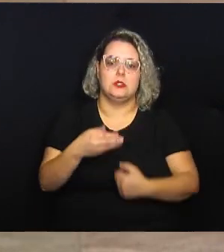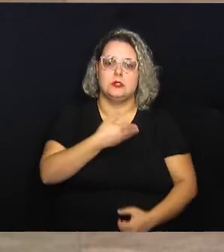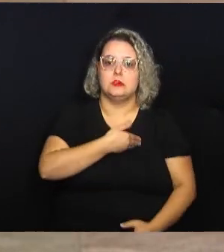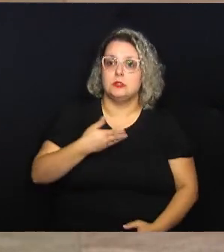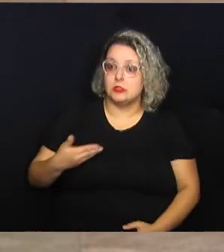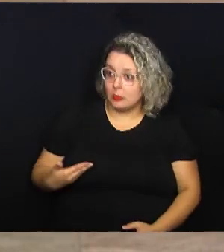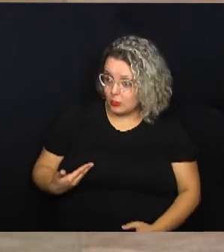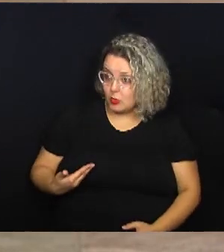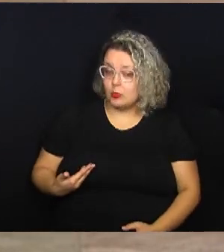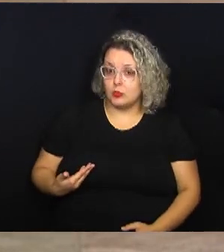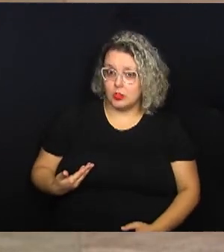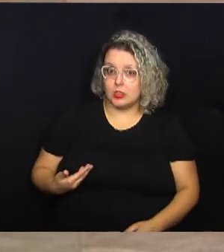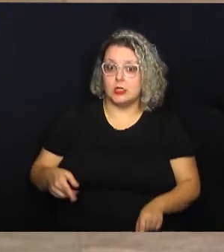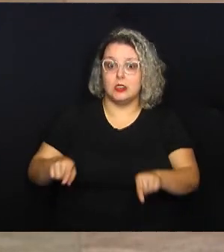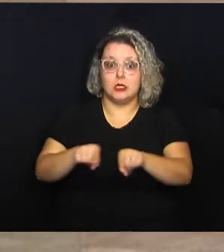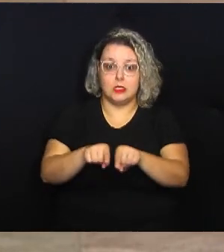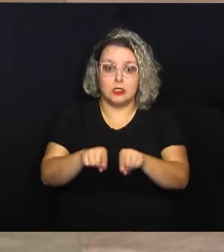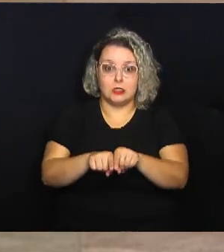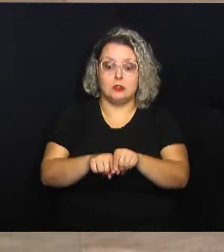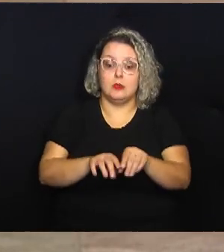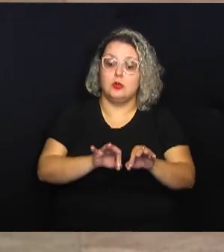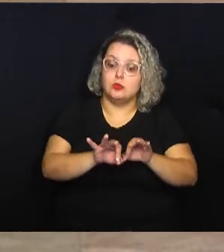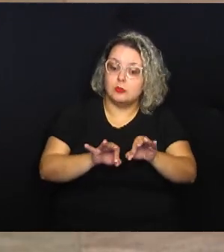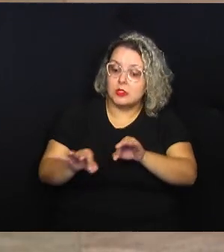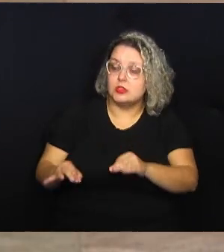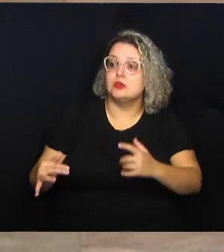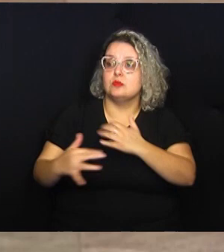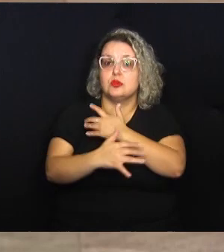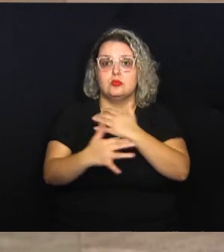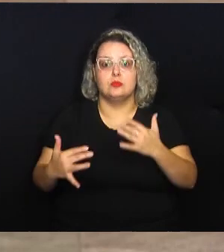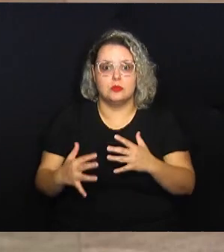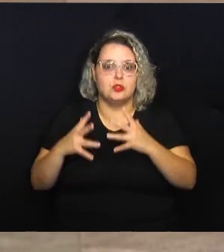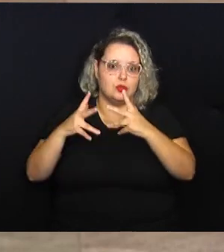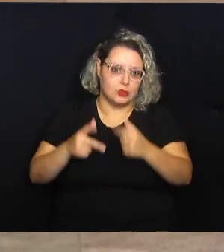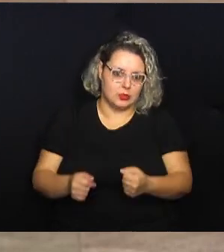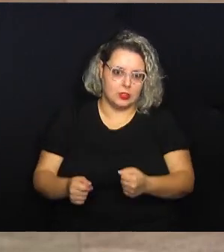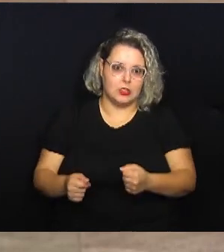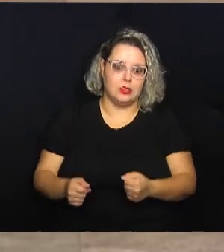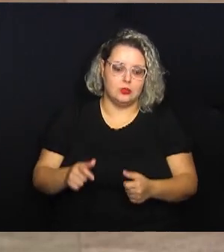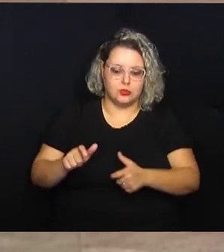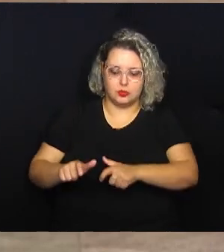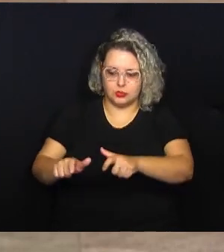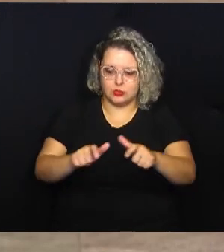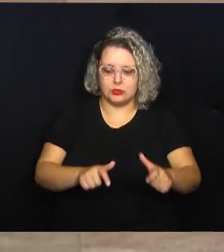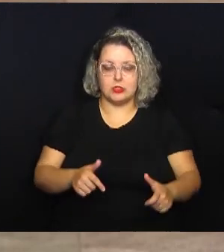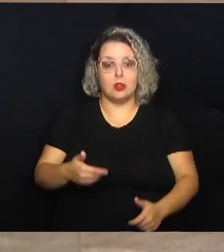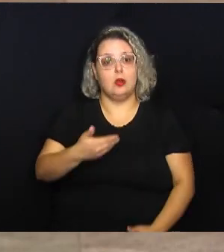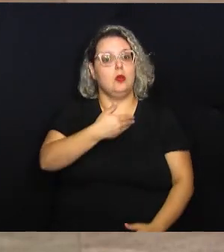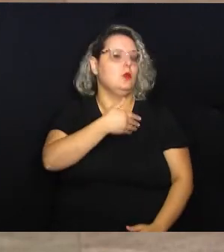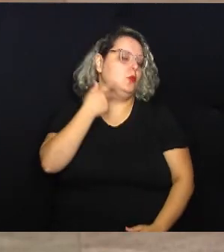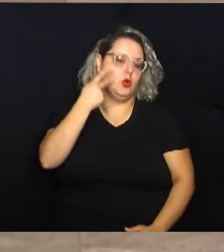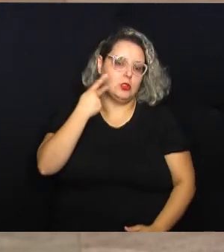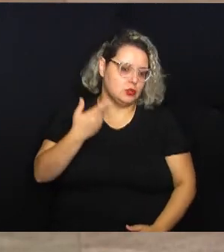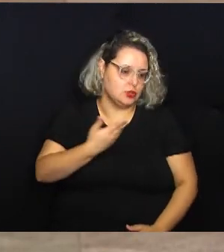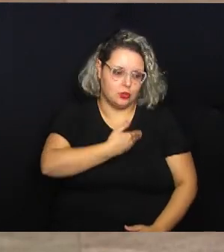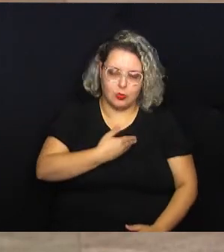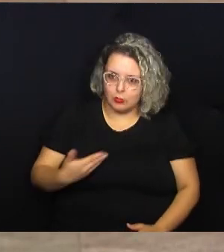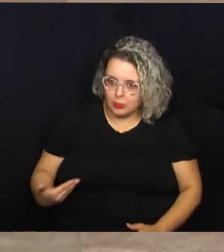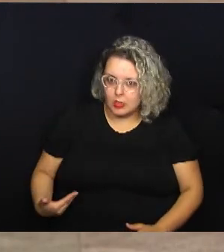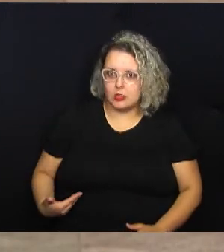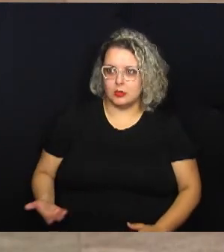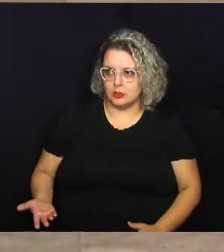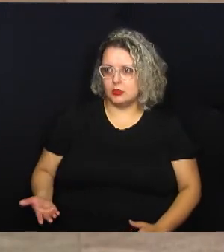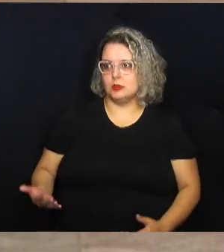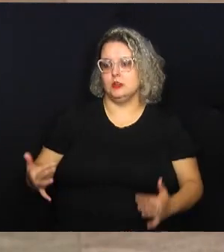pública e como a questão do planejamento urbano em si, dos espaços e da política urbana. Então,